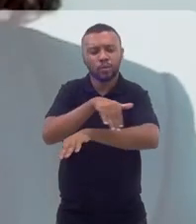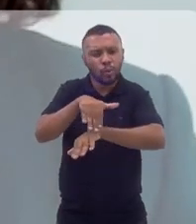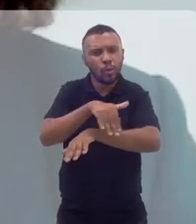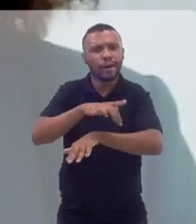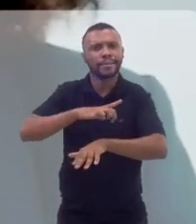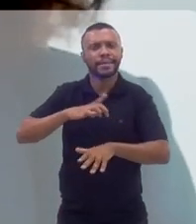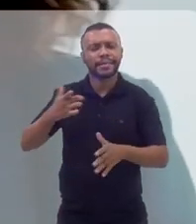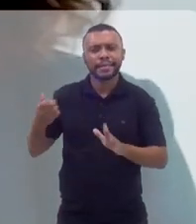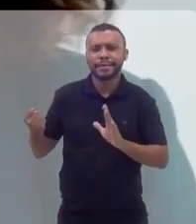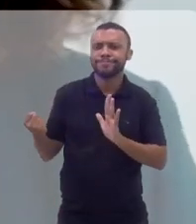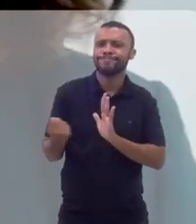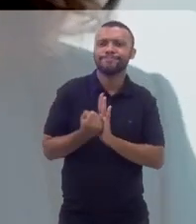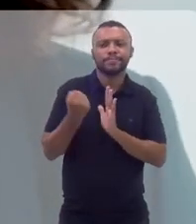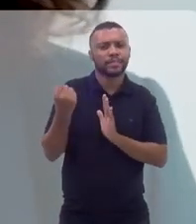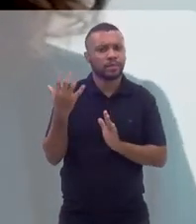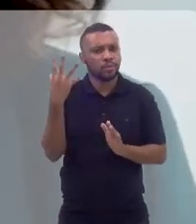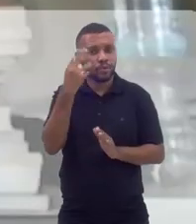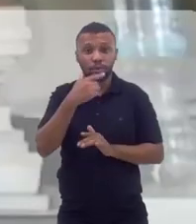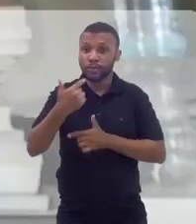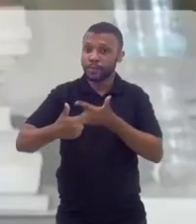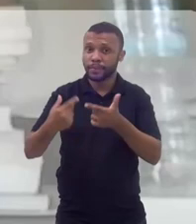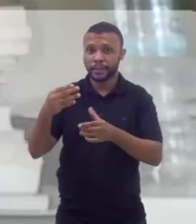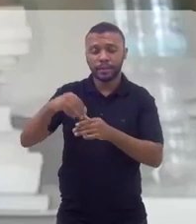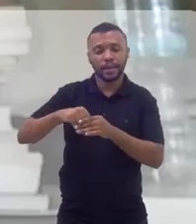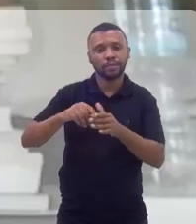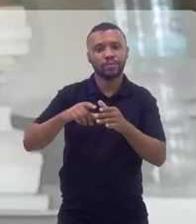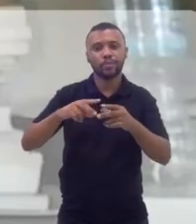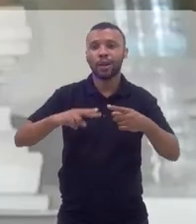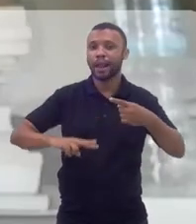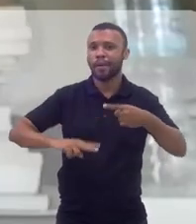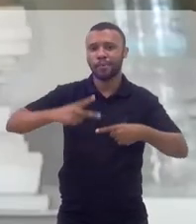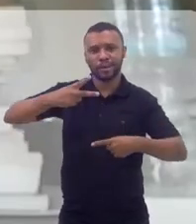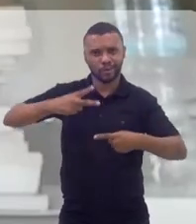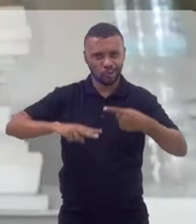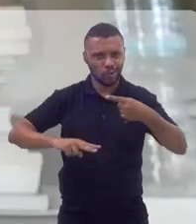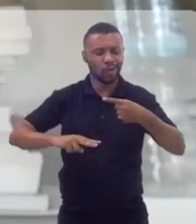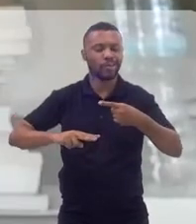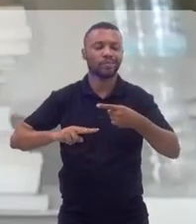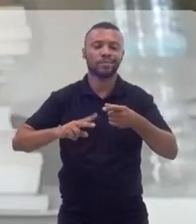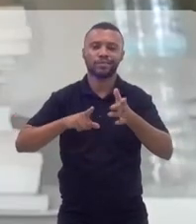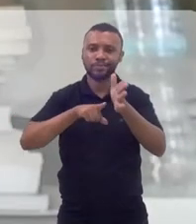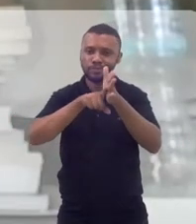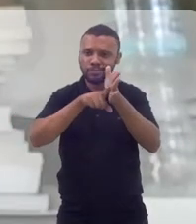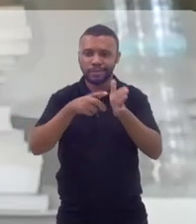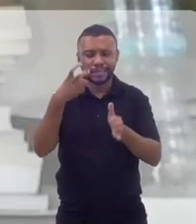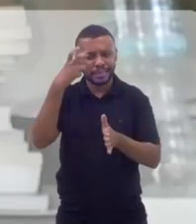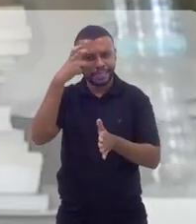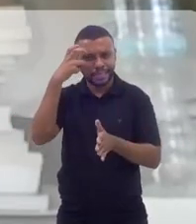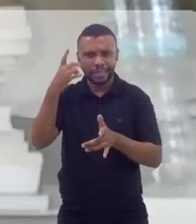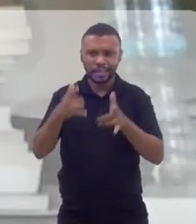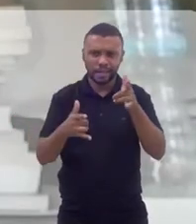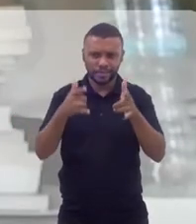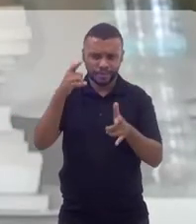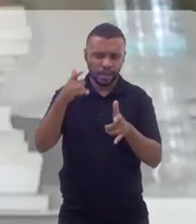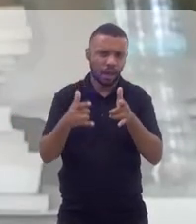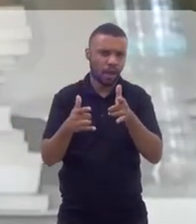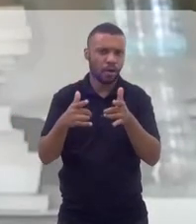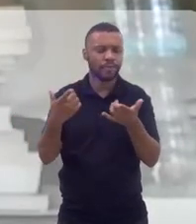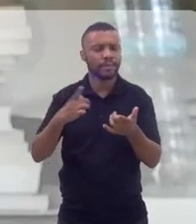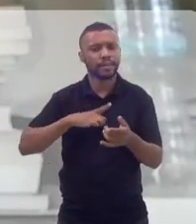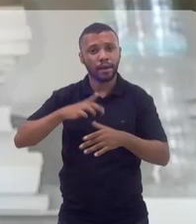Por exemplo, eu trabalho no Laboratório de Inteligência Artificial, mas sou músico do carnaval também. Porque de